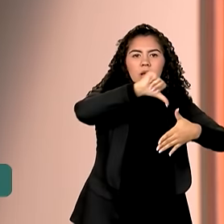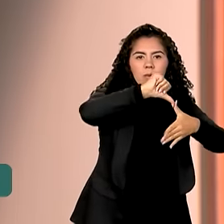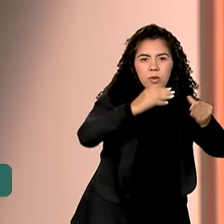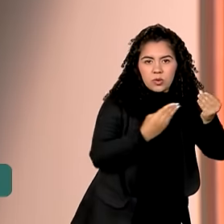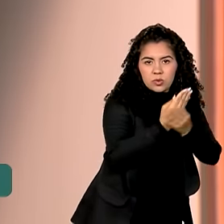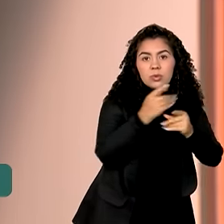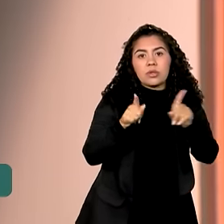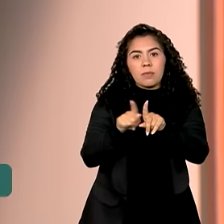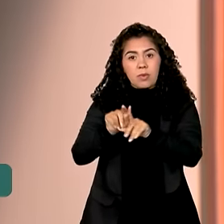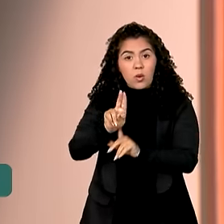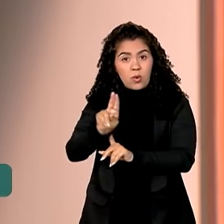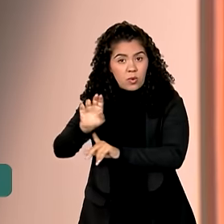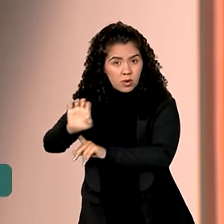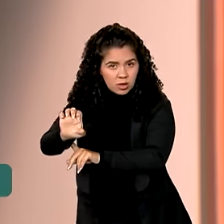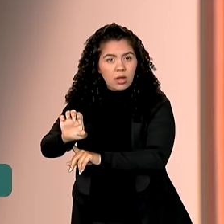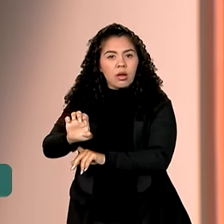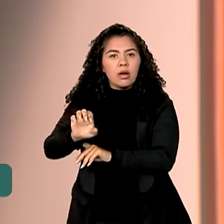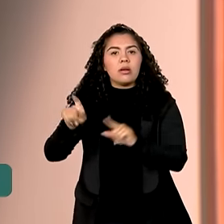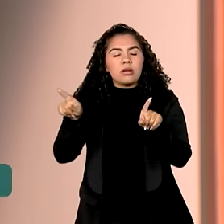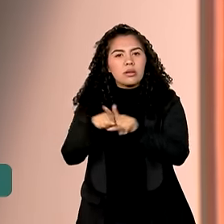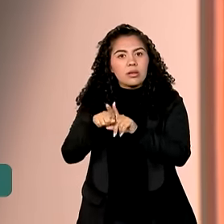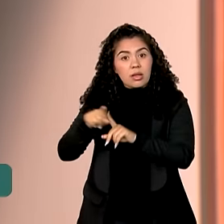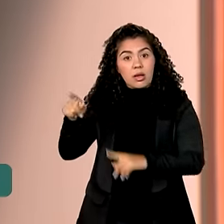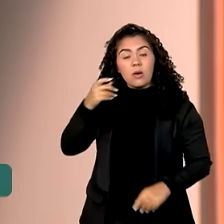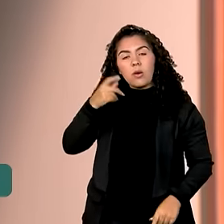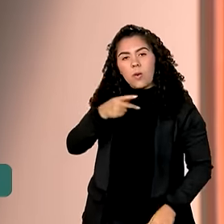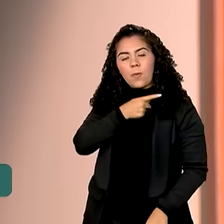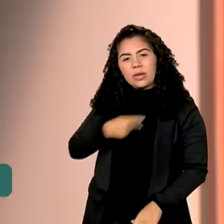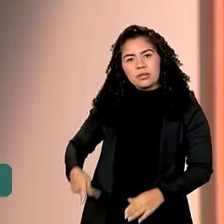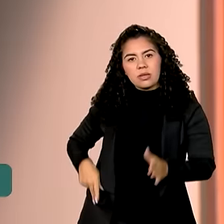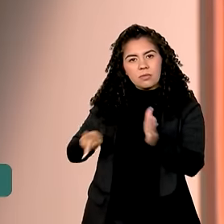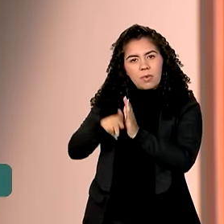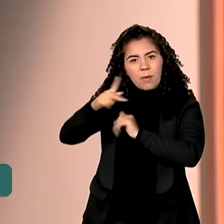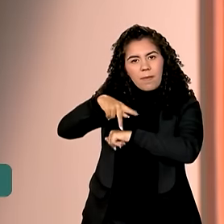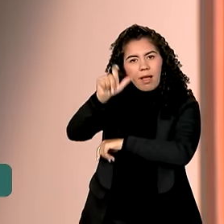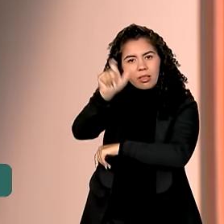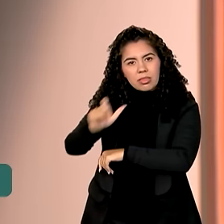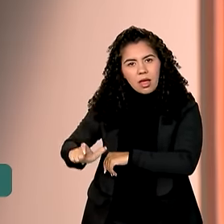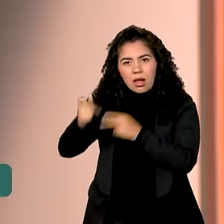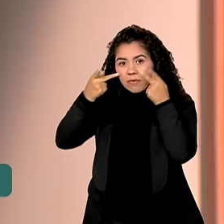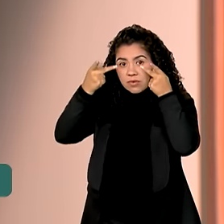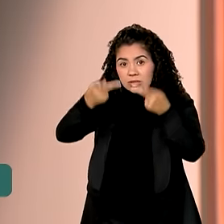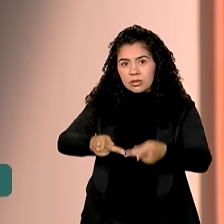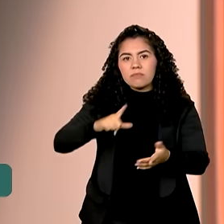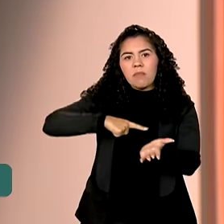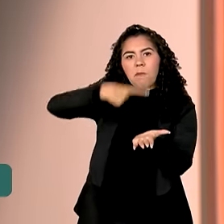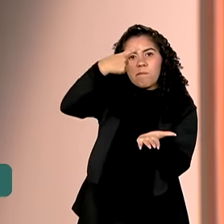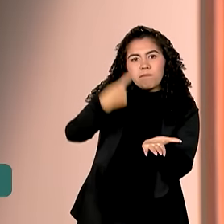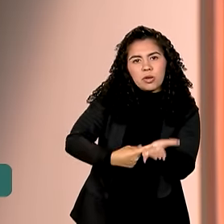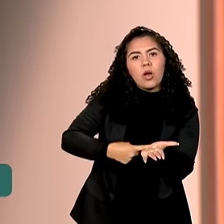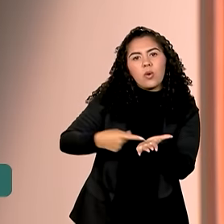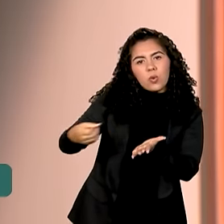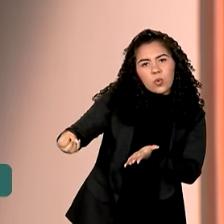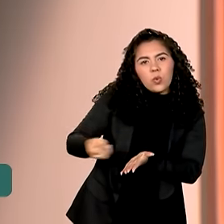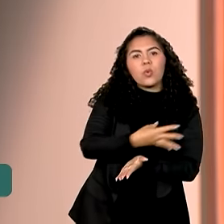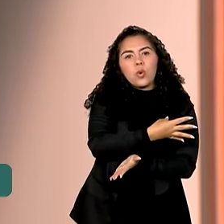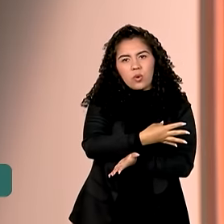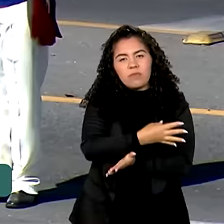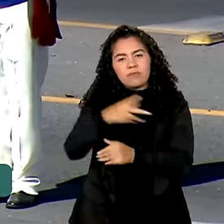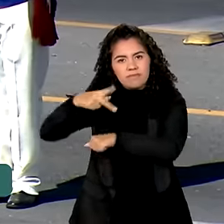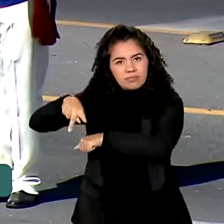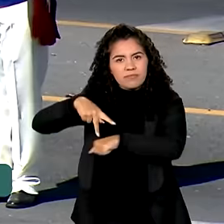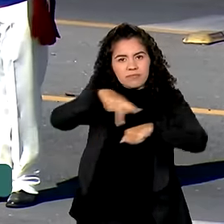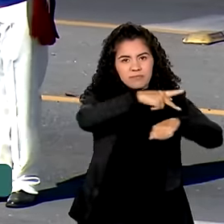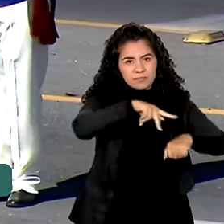Europeia. Durante visita de Sérgio Matarella ao Brasil, também foram firmados novos acordos entre os dois países.